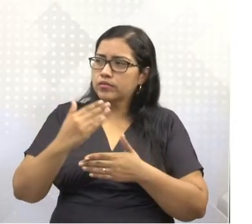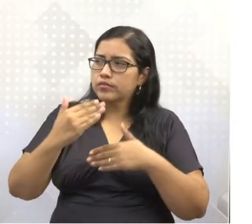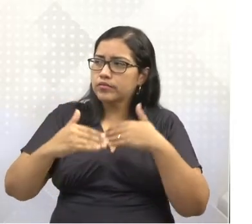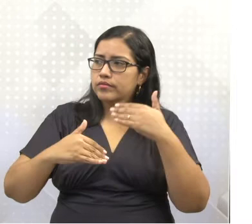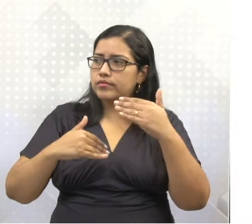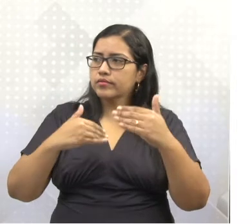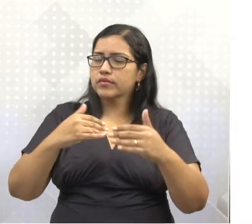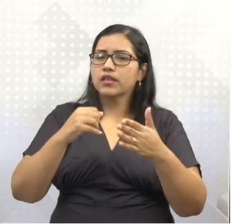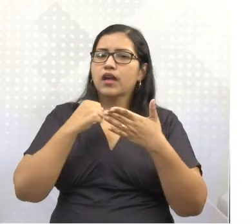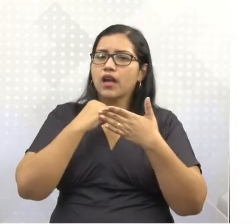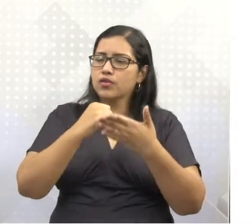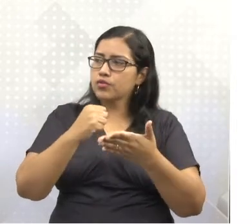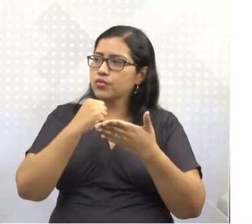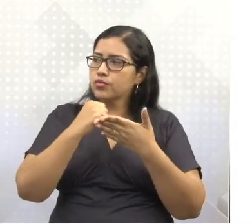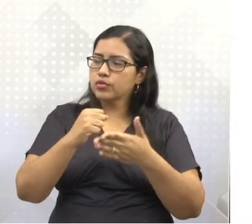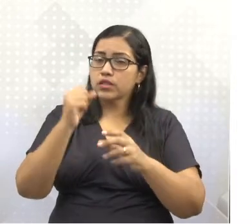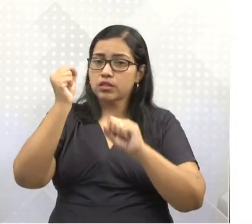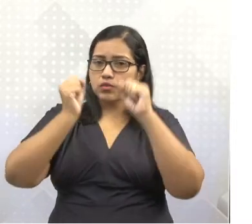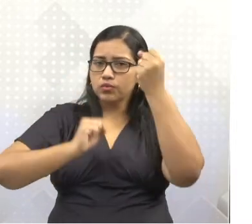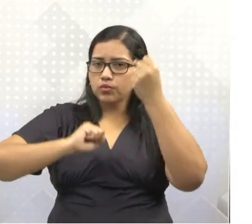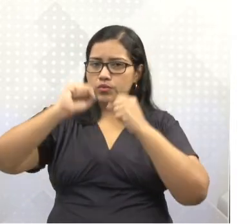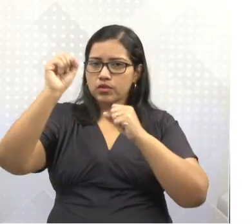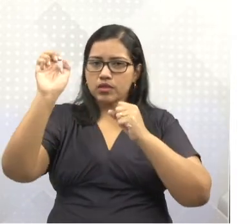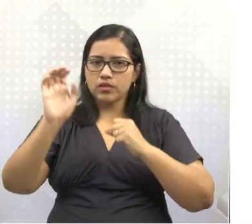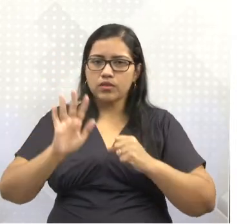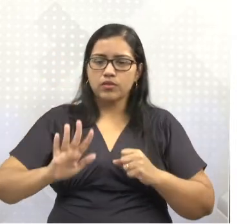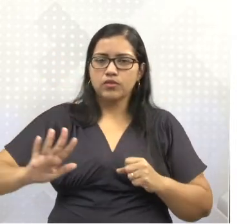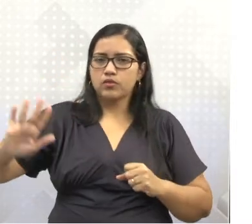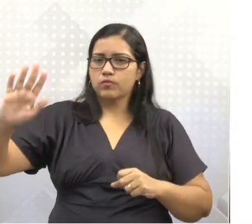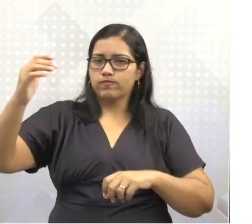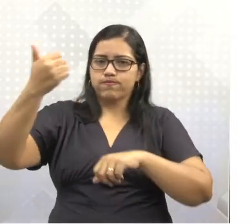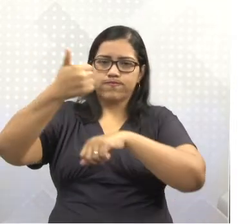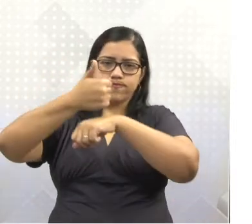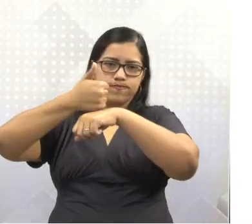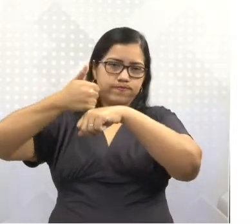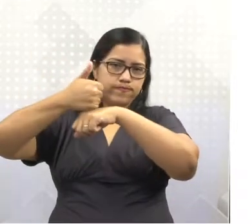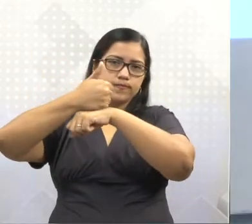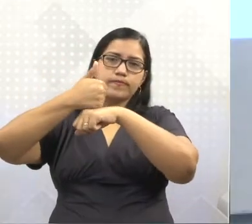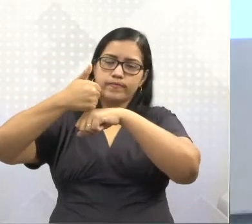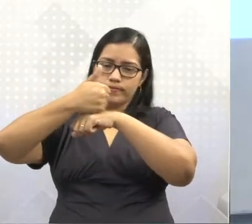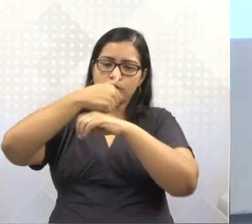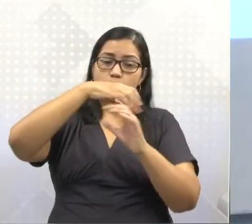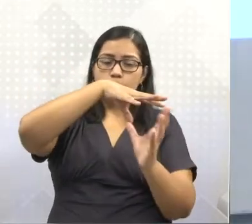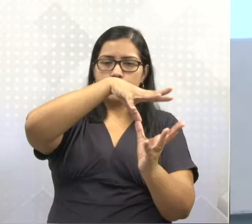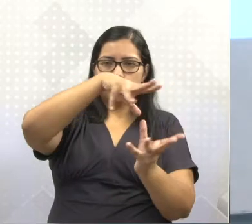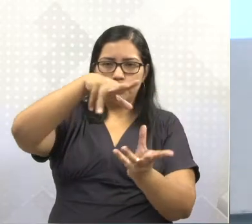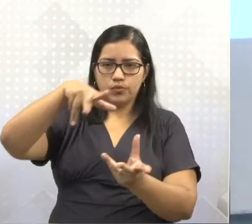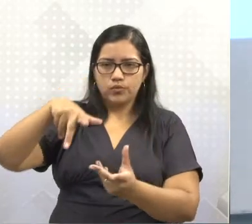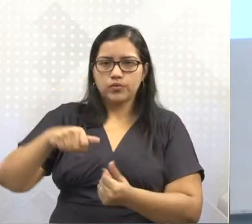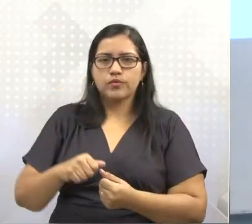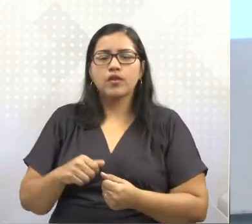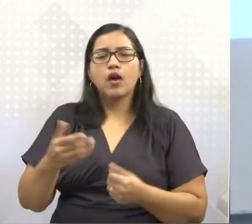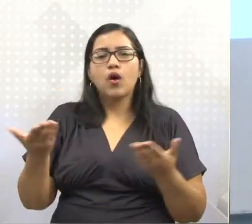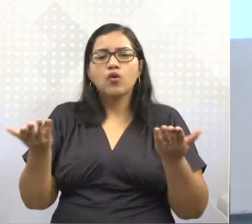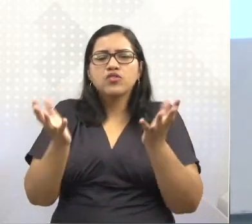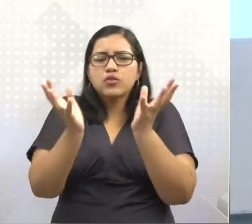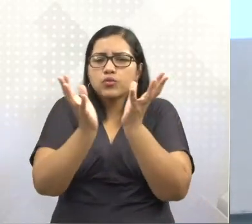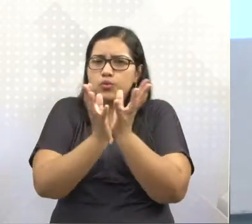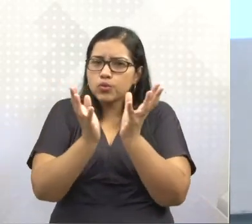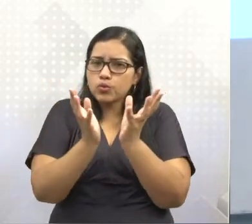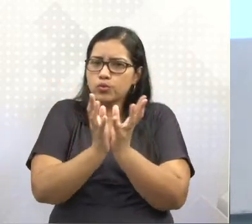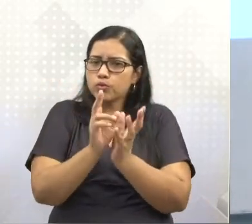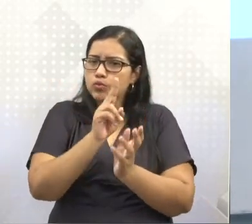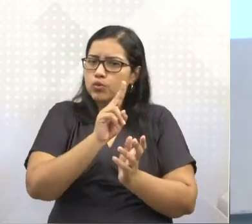contribuído para que a indústria europeia seja uma das mais desenvolvidas do mundo. E hoje existe um bloco chamado União